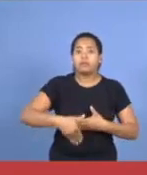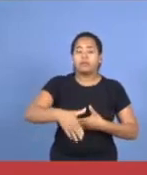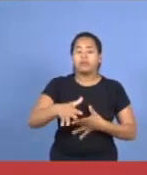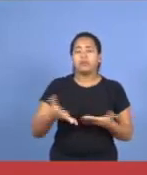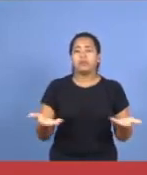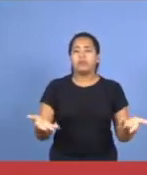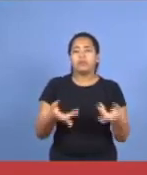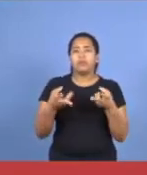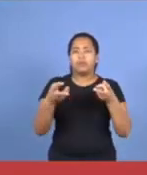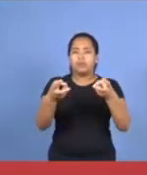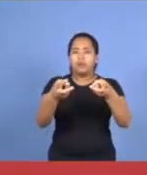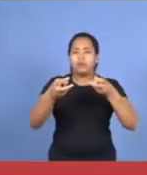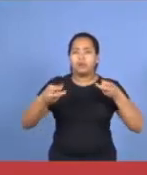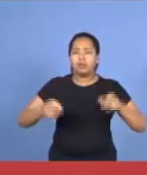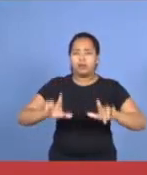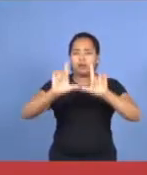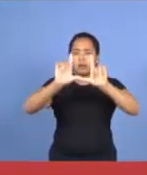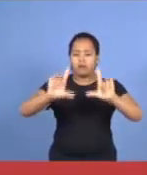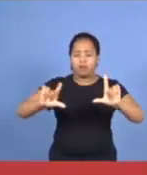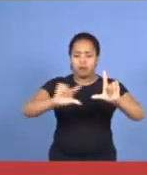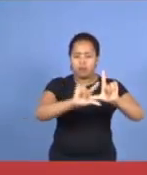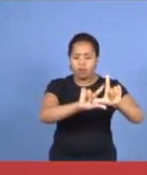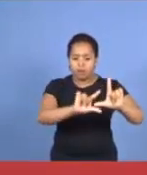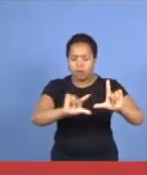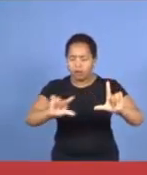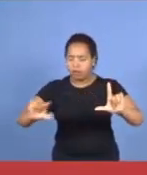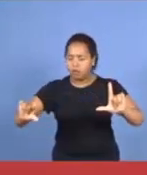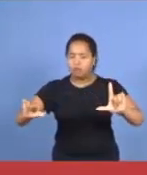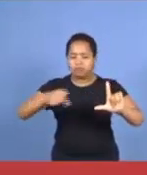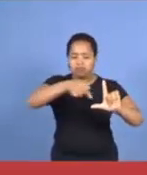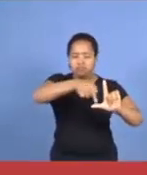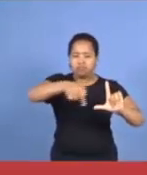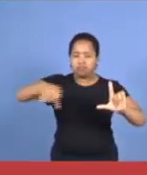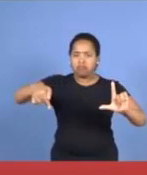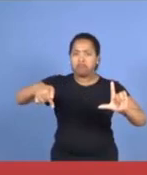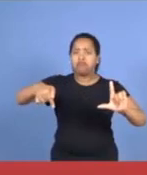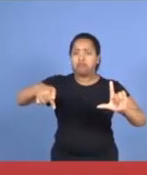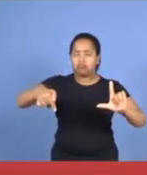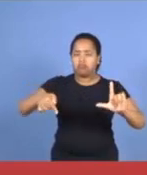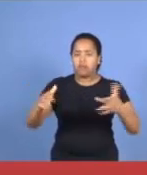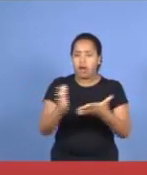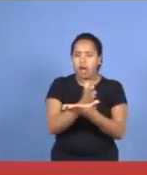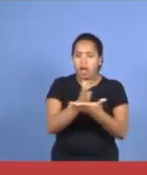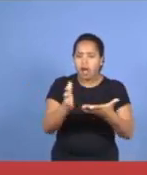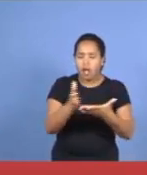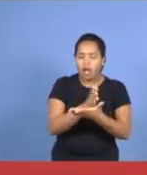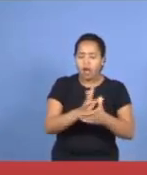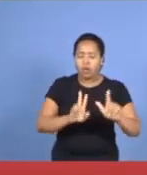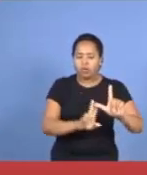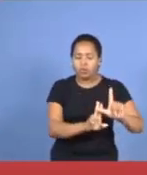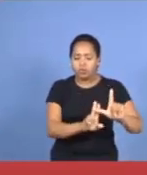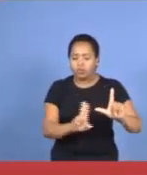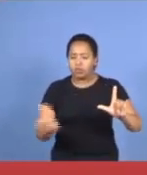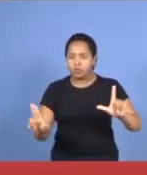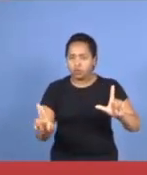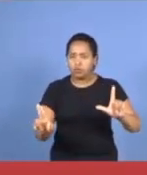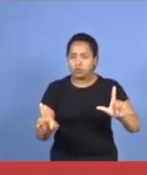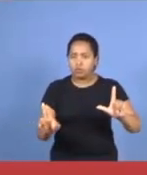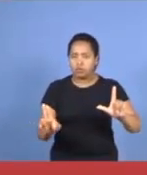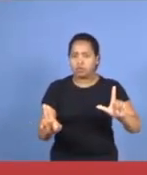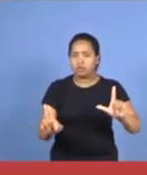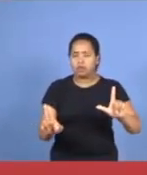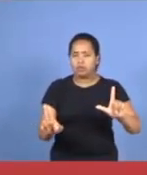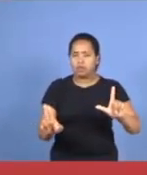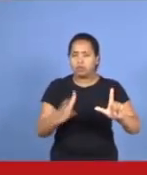no rodapé da tela, onde os irmãos estão participando, alguns nomes aí, escritos daqueles